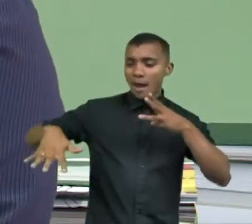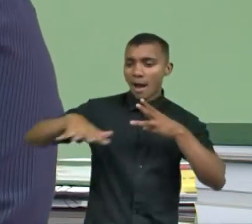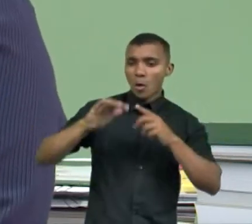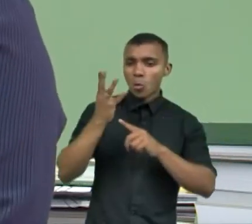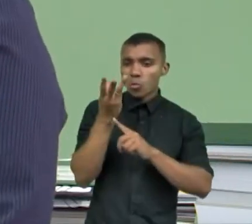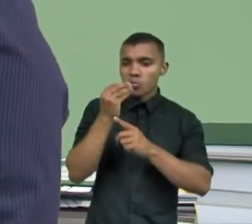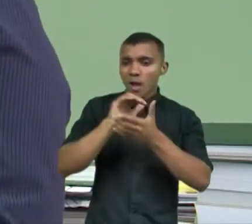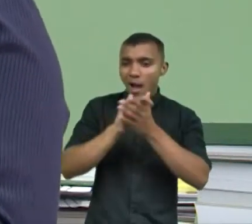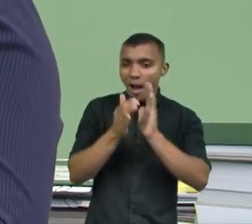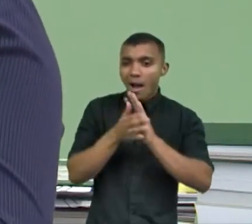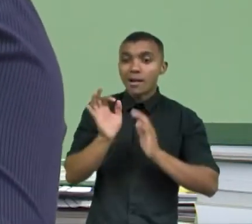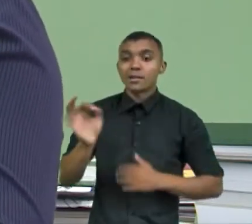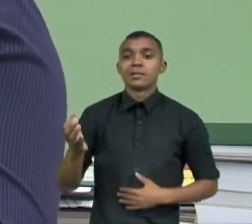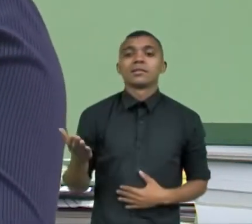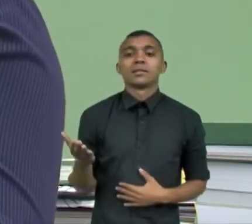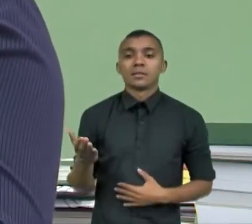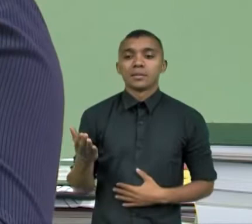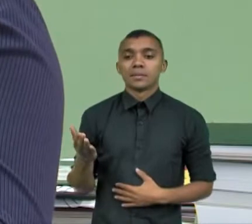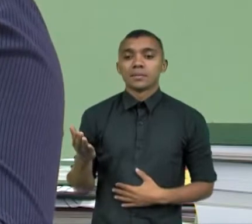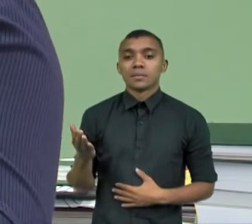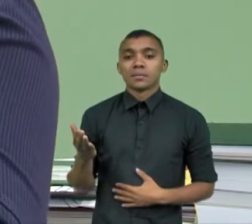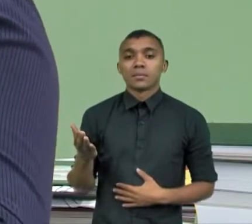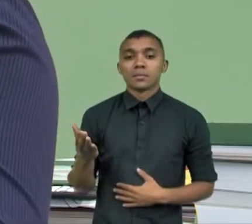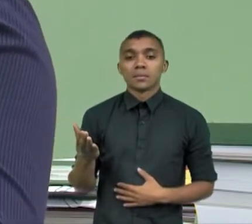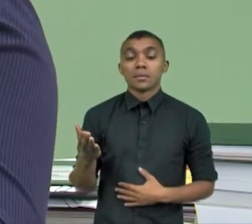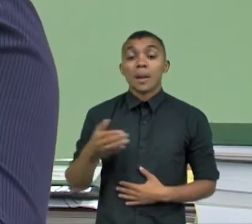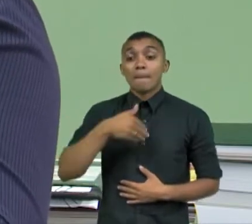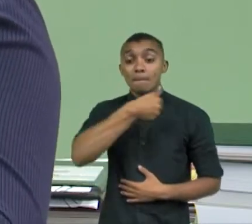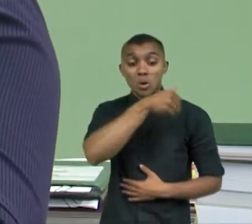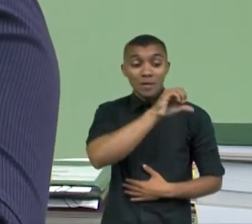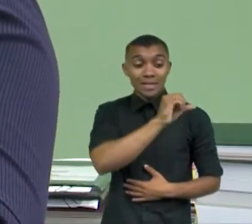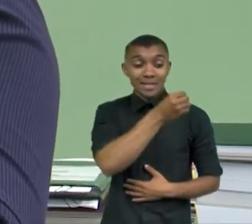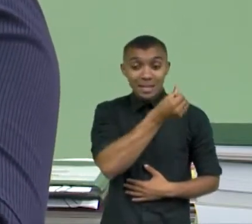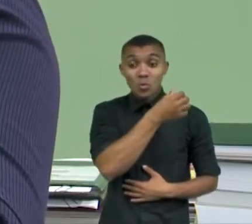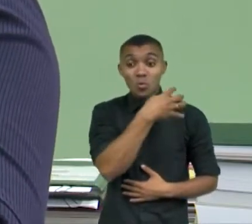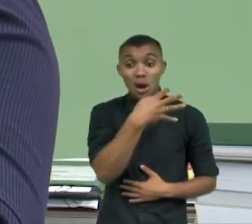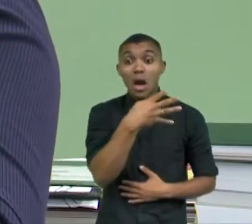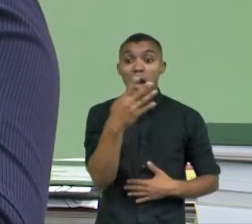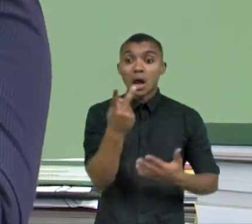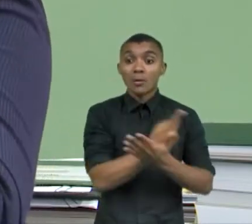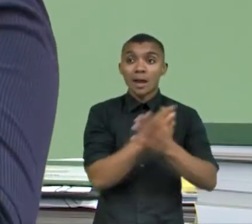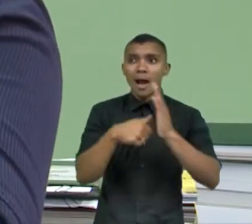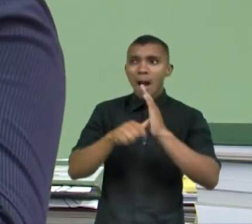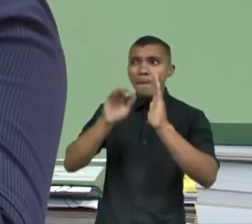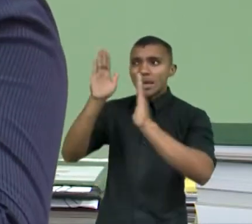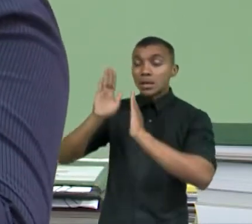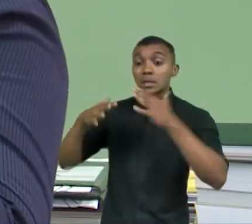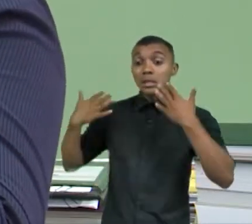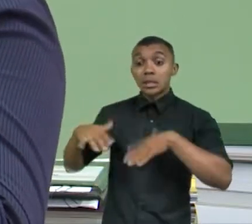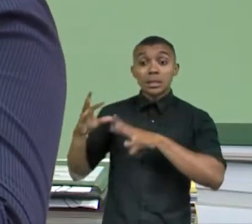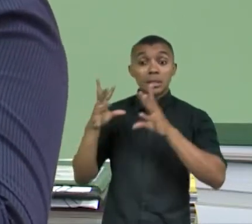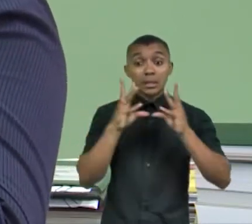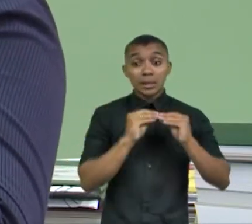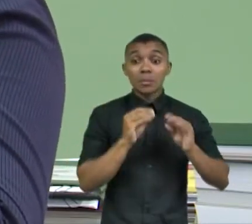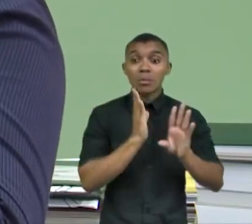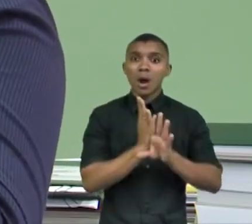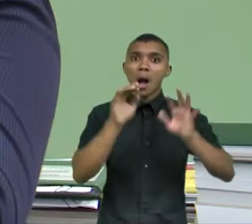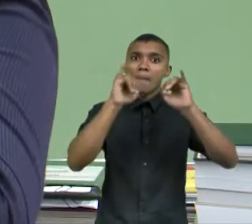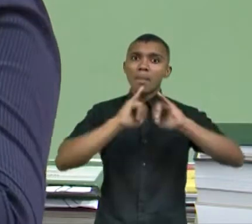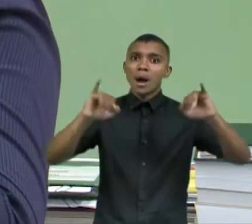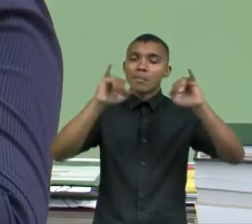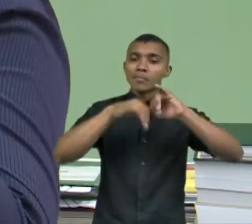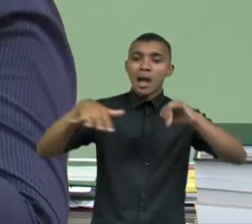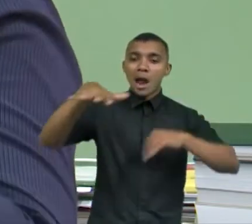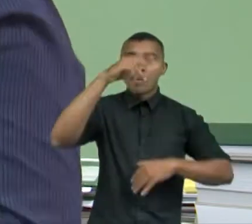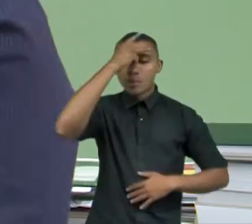A gente tem sempre que lembrar o que foi em 1964, o que aconteceu para que a gente possa dar juízo na cabeça das pessoas que acham que o